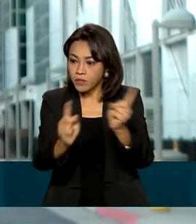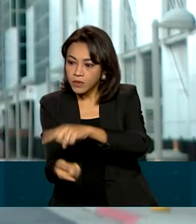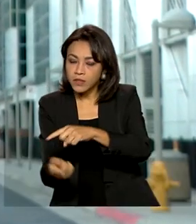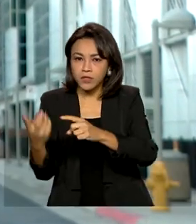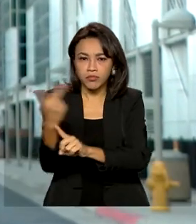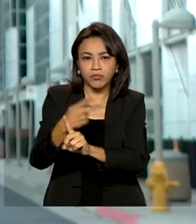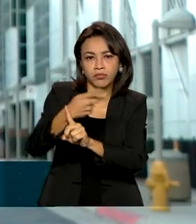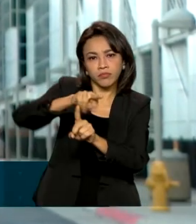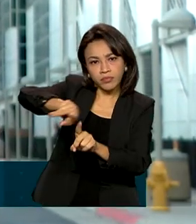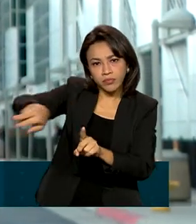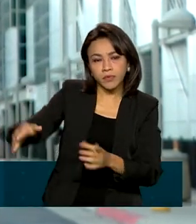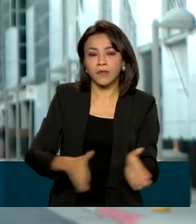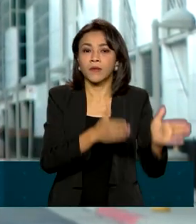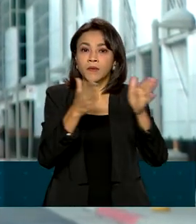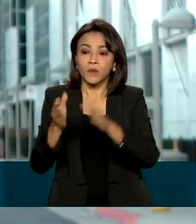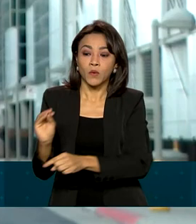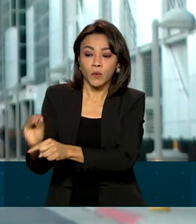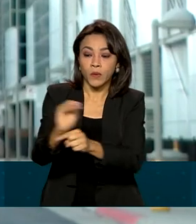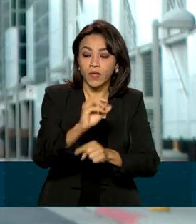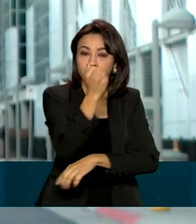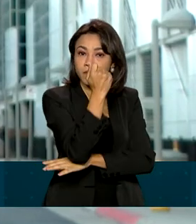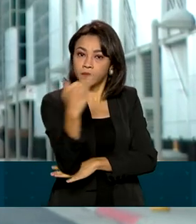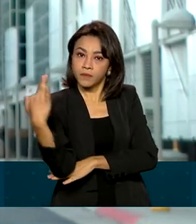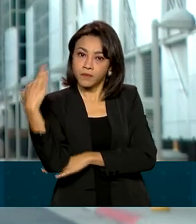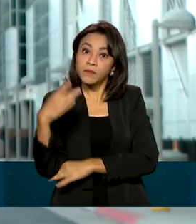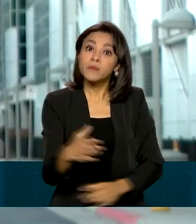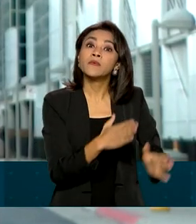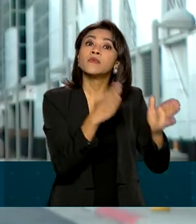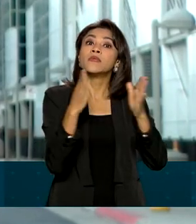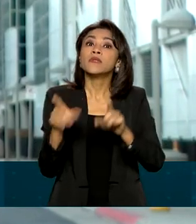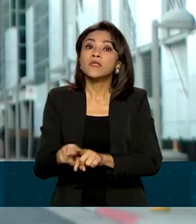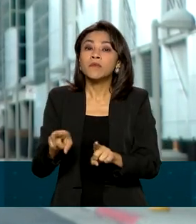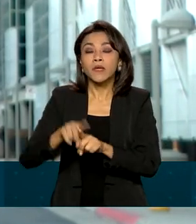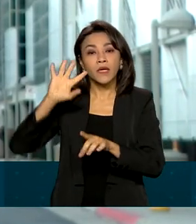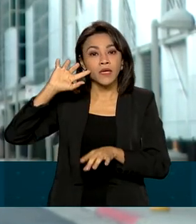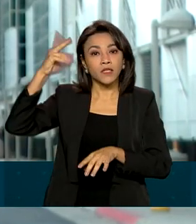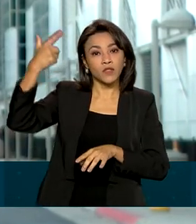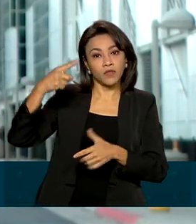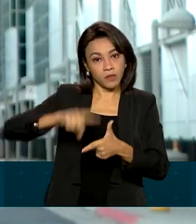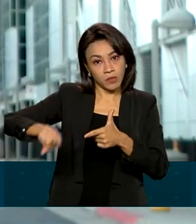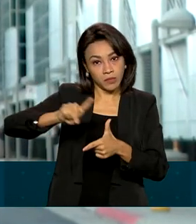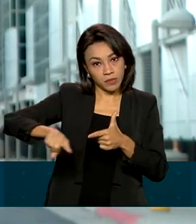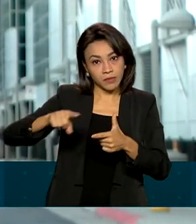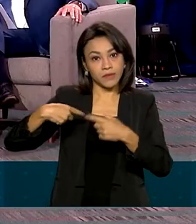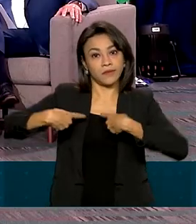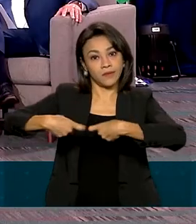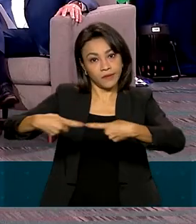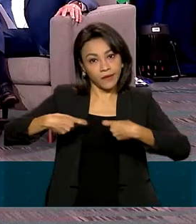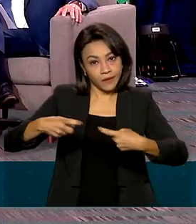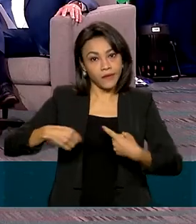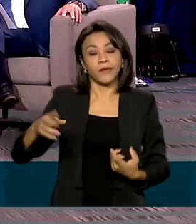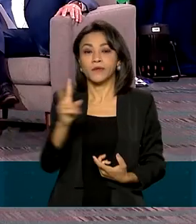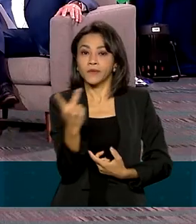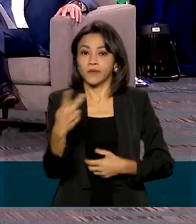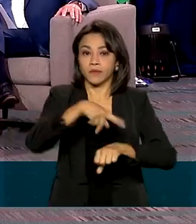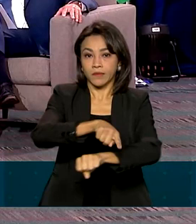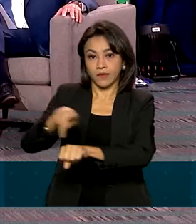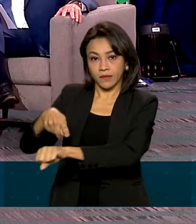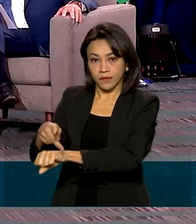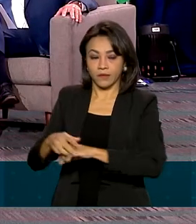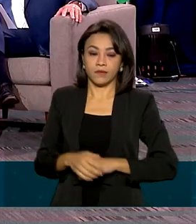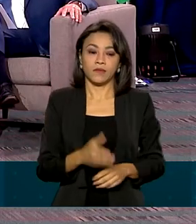preservação ambiental e, inclusive, soluções para pôr fim à guerra entre Rússia e Ucrânia. Estamos à disposição